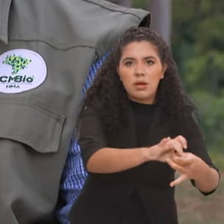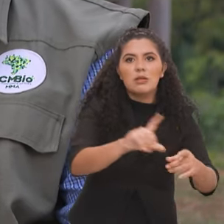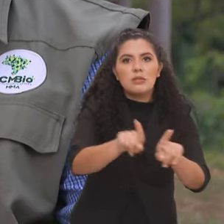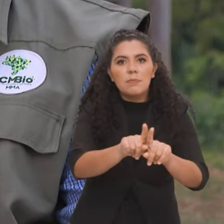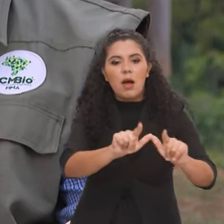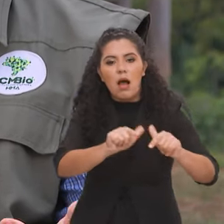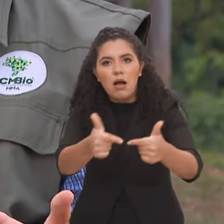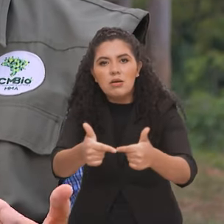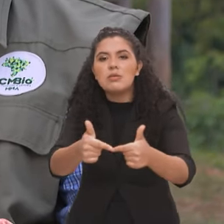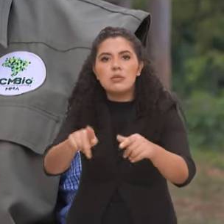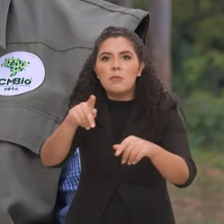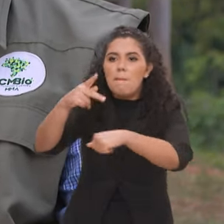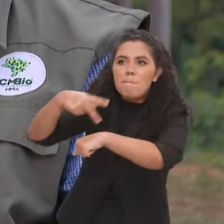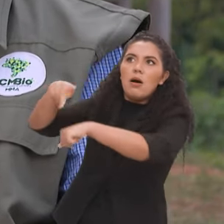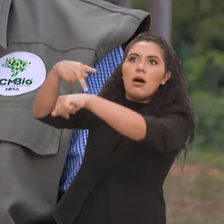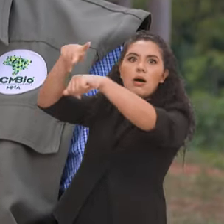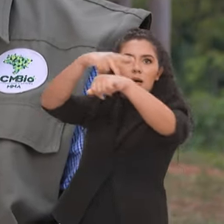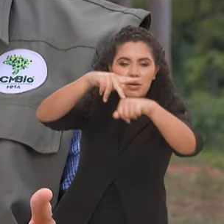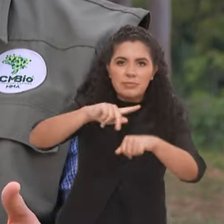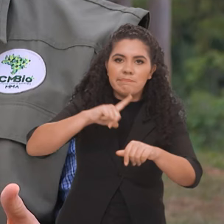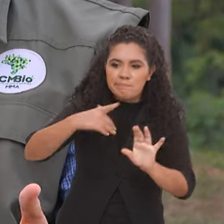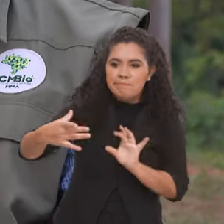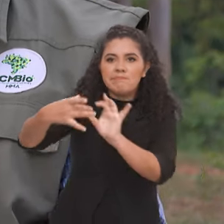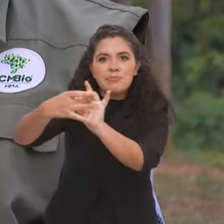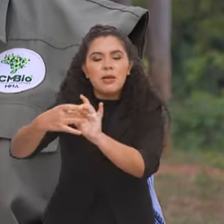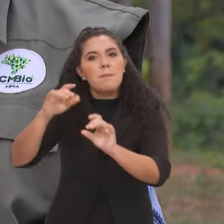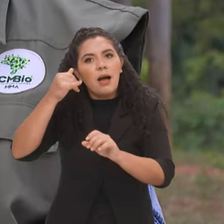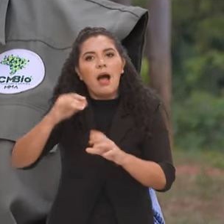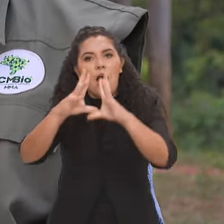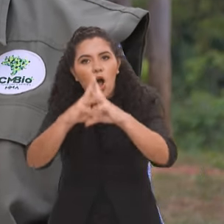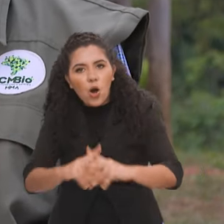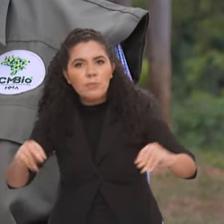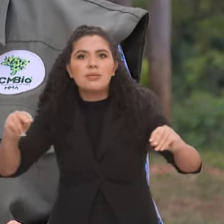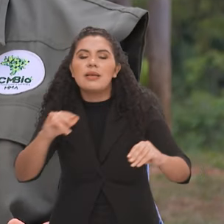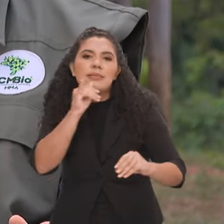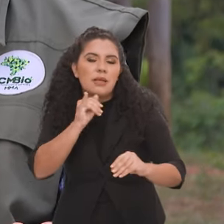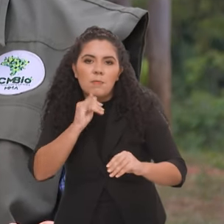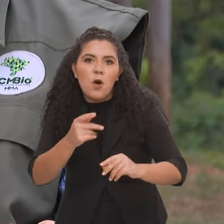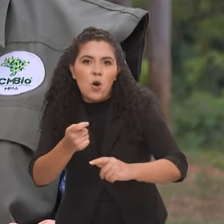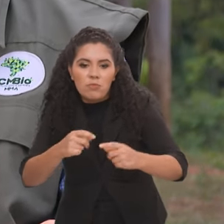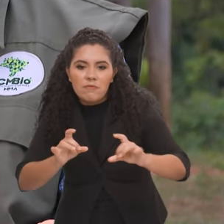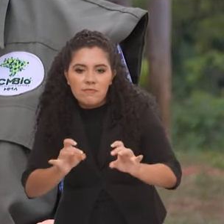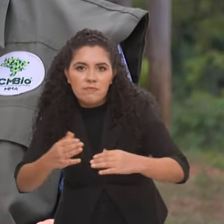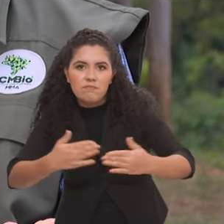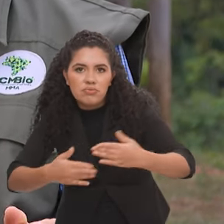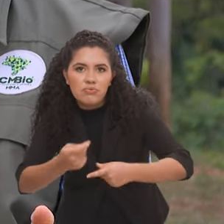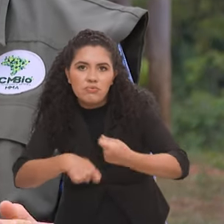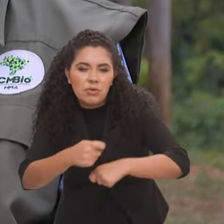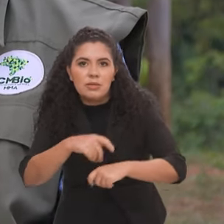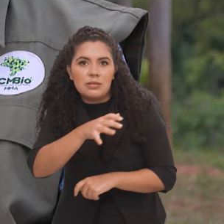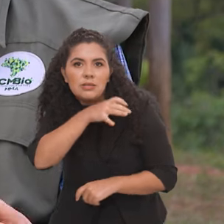organizações de outros países, por exemplo, para combater o tráfico de animais silvestres.